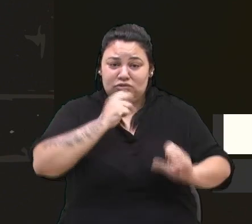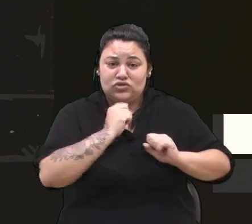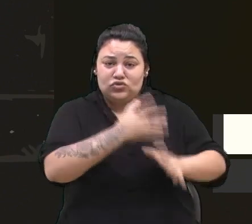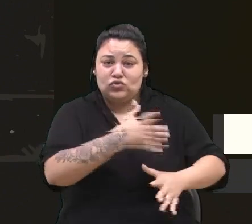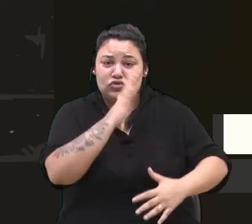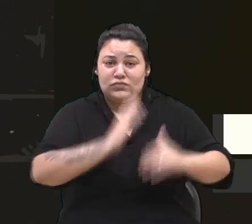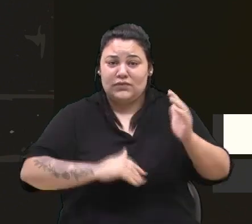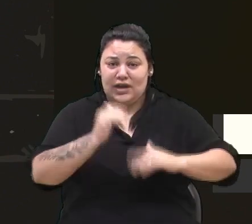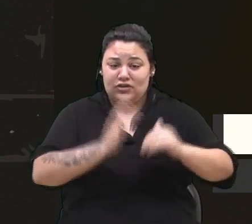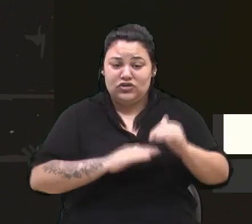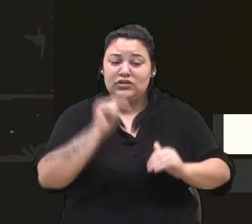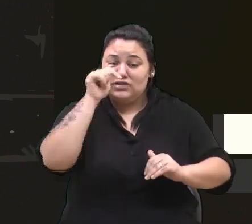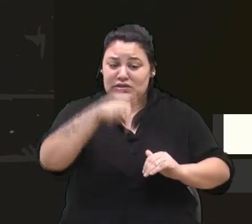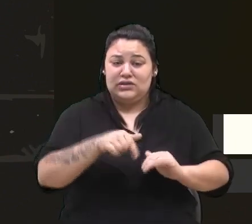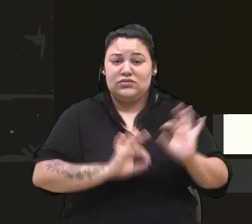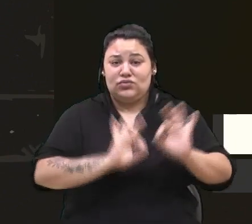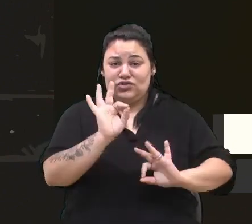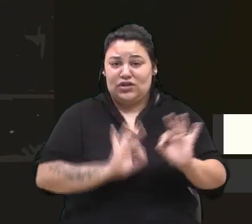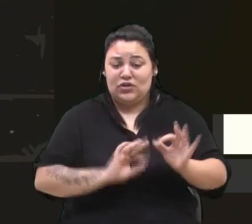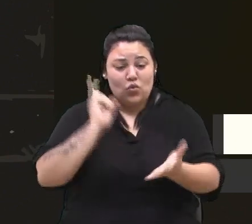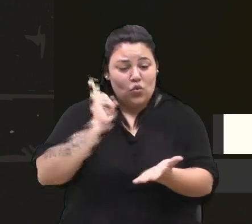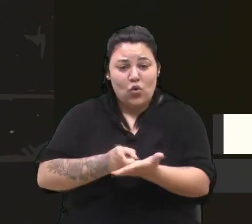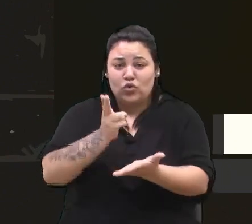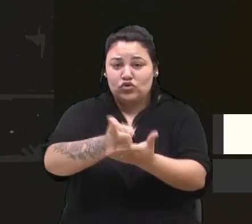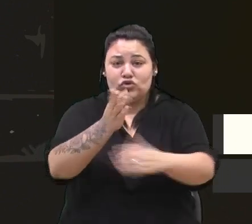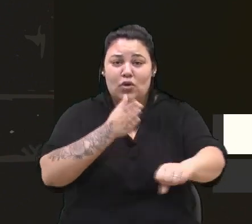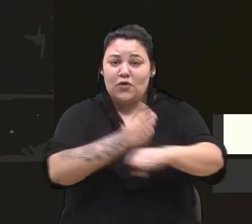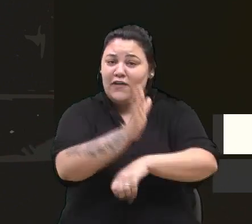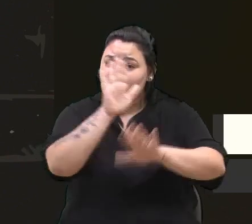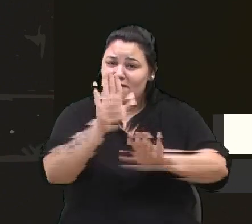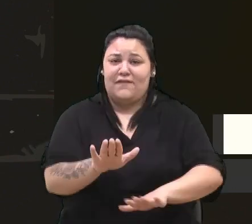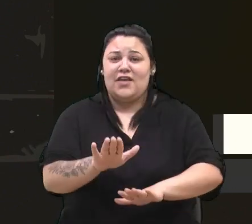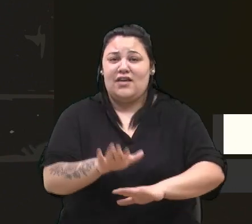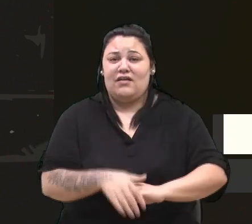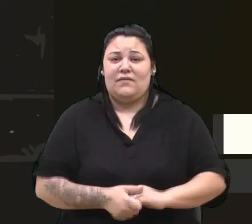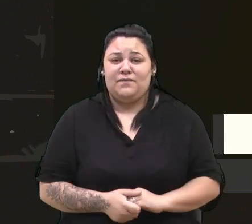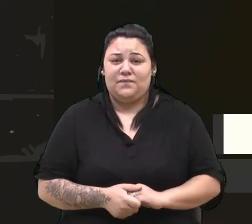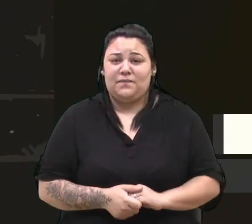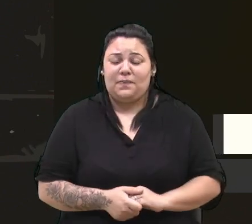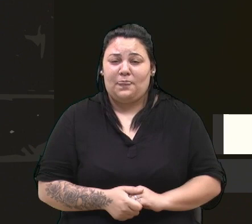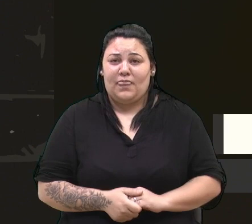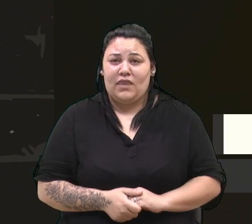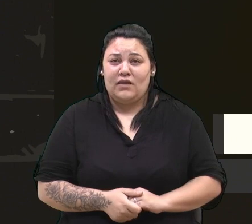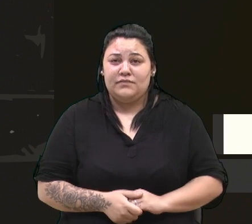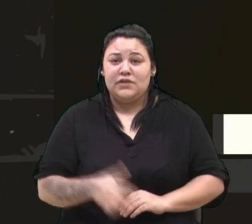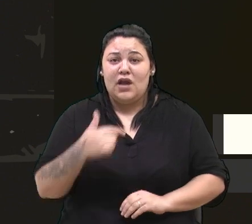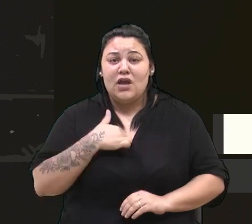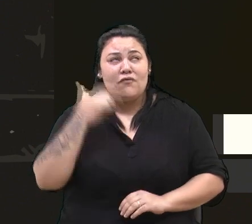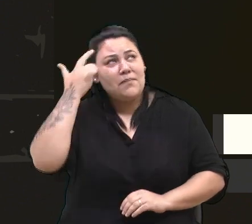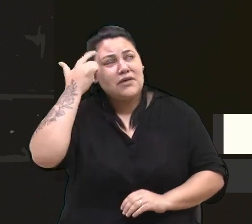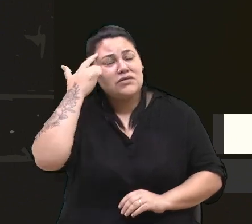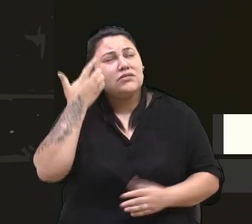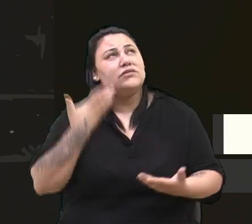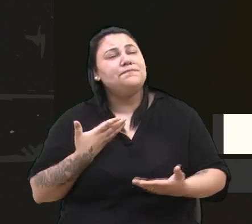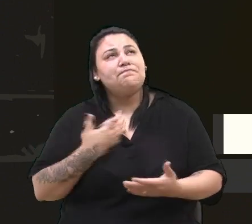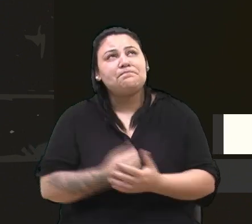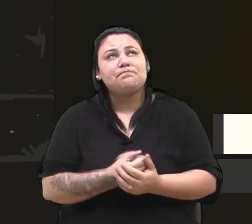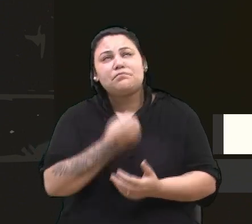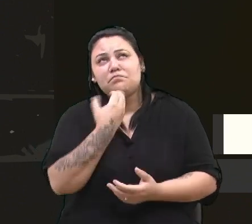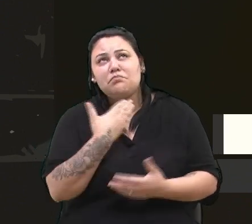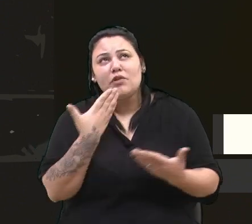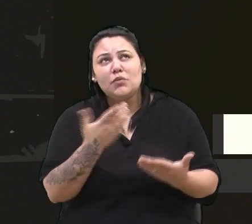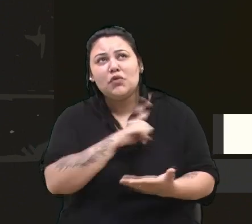de que esse projeto siga aprovado e se mantenha. E aí eu fico reflexivo aqui. O